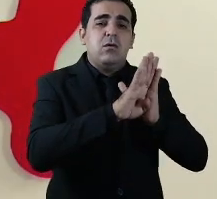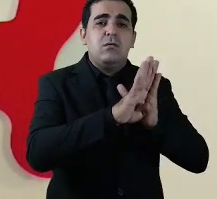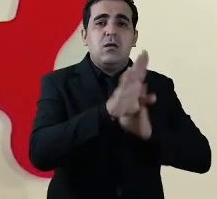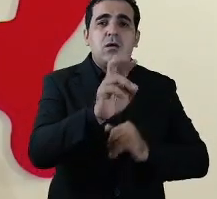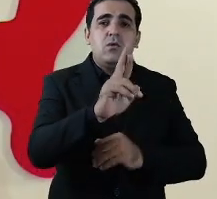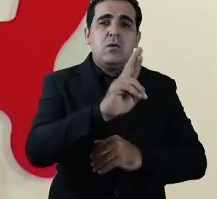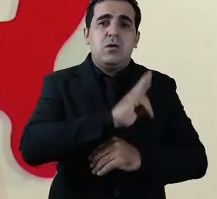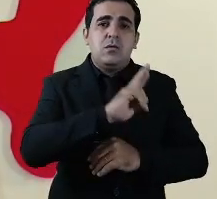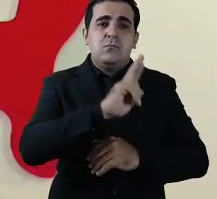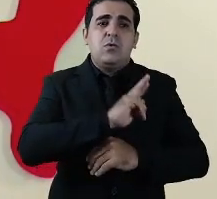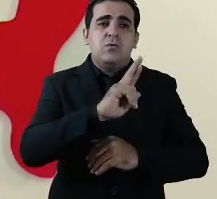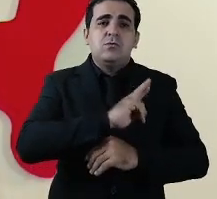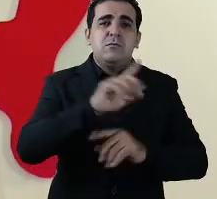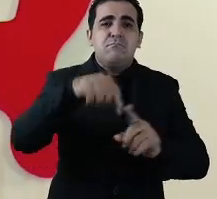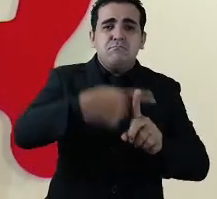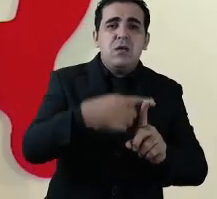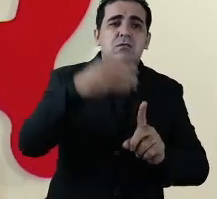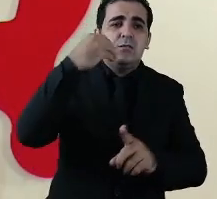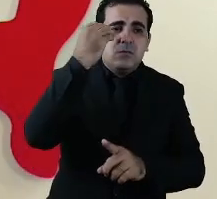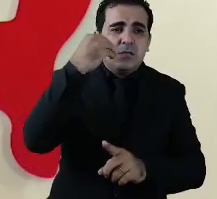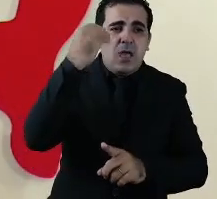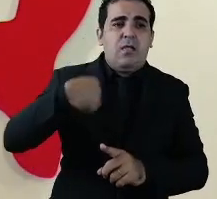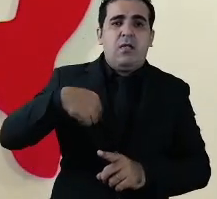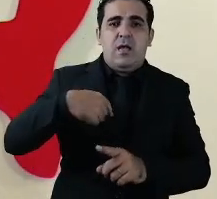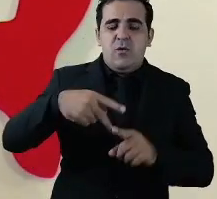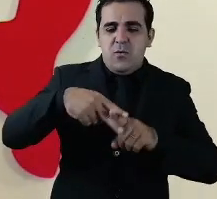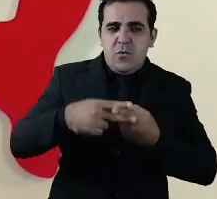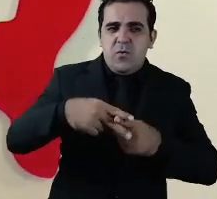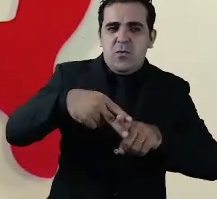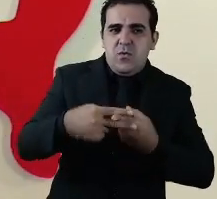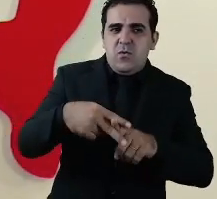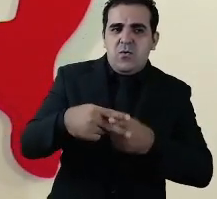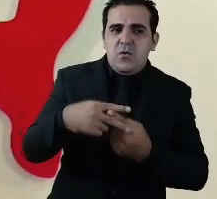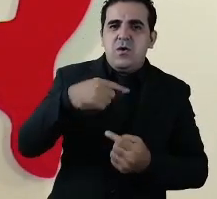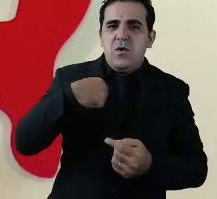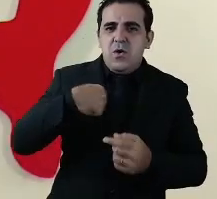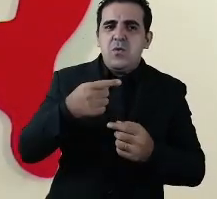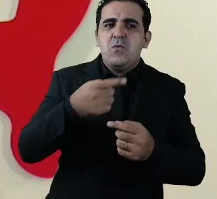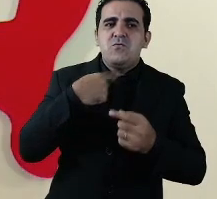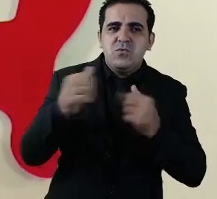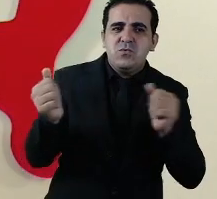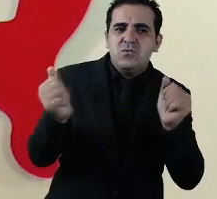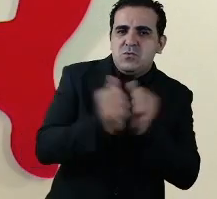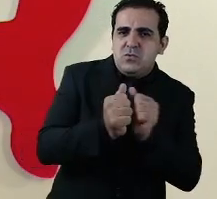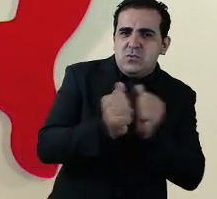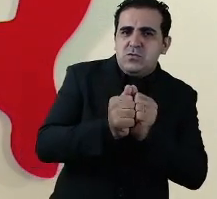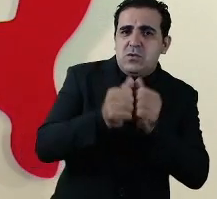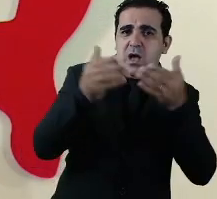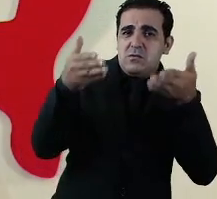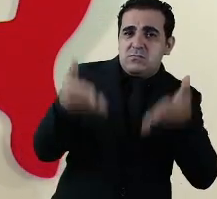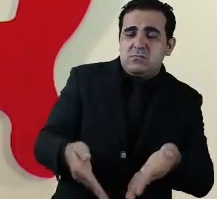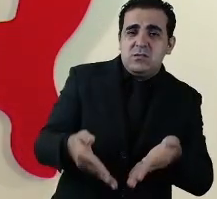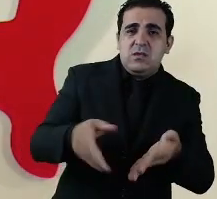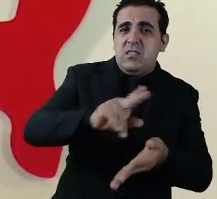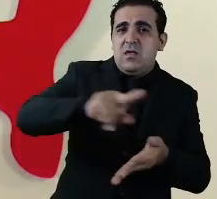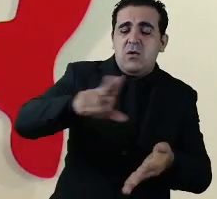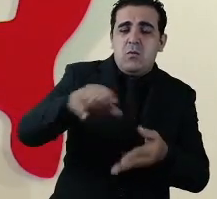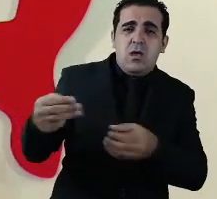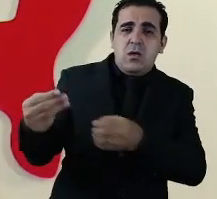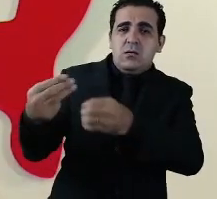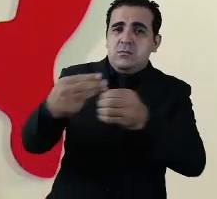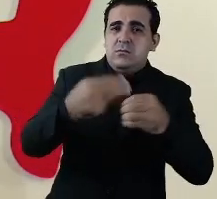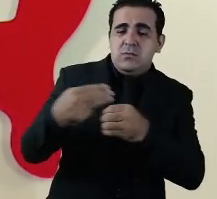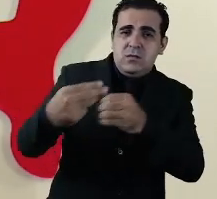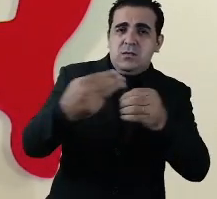recebendo resultados de cada vez mais testes e estamos corrigindo tentando junto às redes municipais daqui da colar não são todas